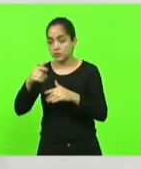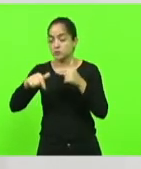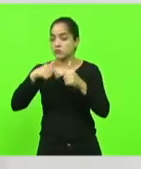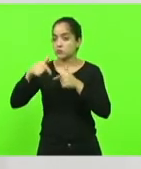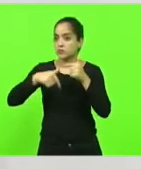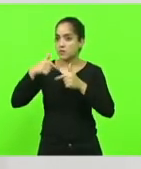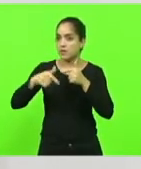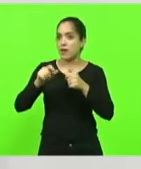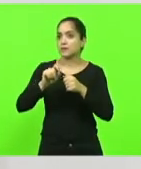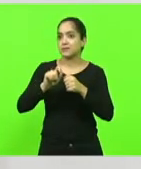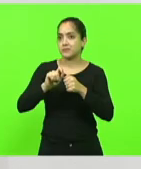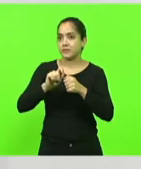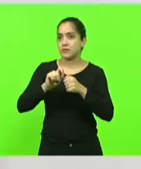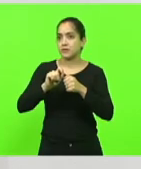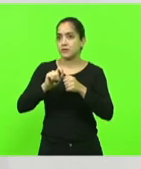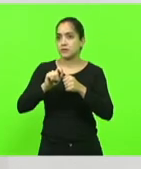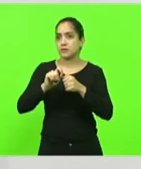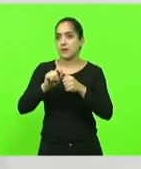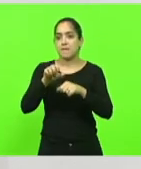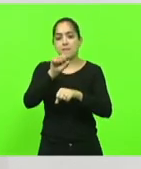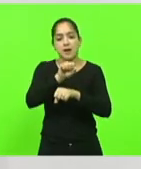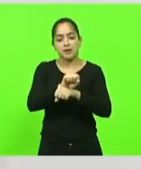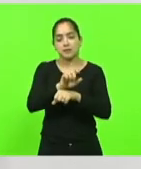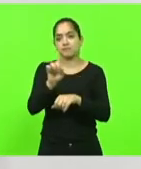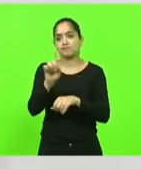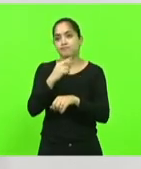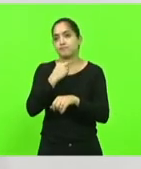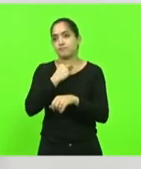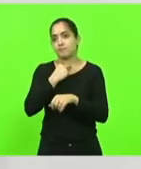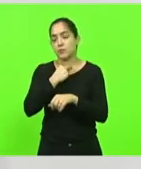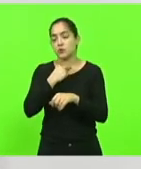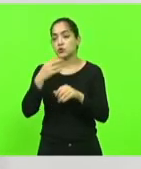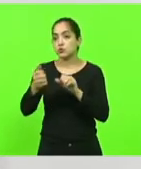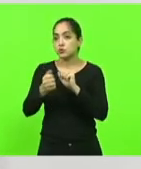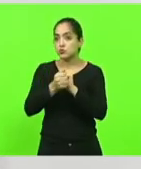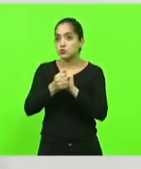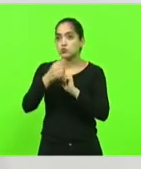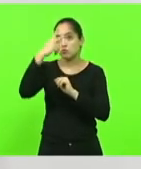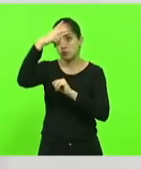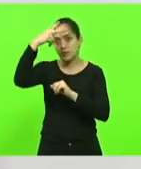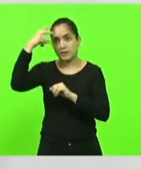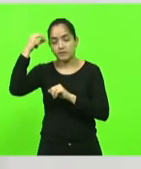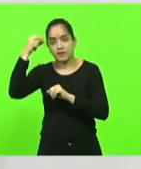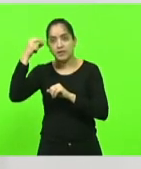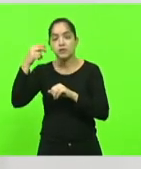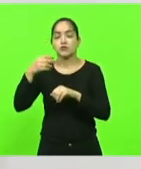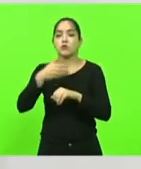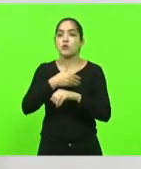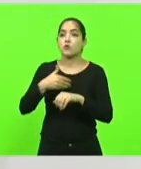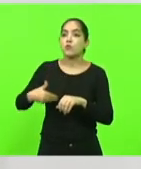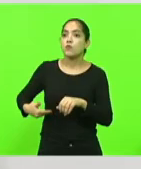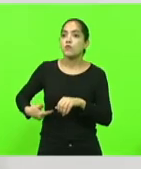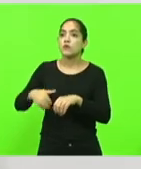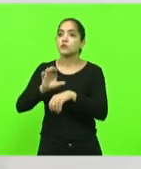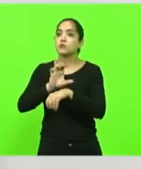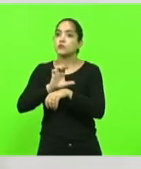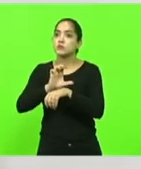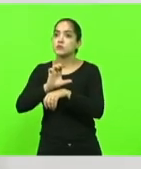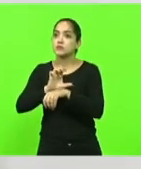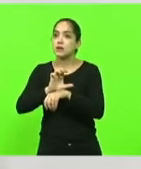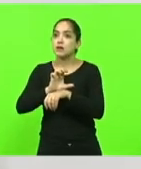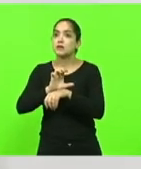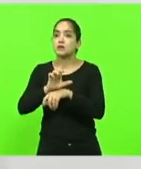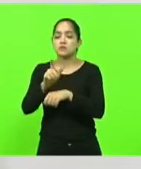sendo feitos. Nossa Laguna não pode parar. Queremos aqui, junto com o prefeito Samir, junto com o governo do Estado, implantar um choque de